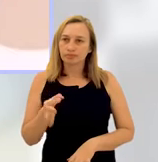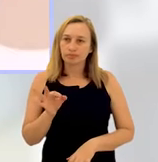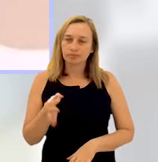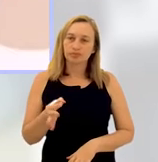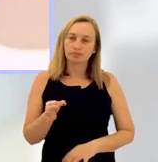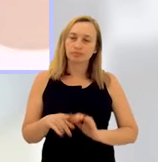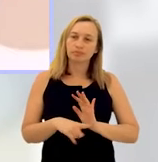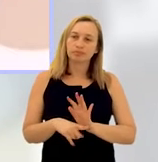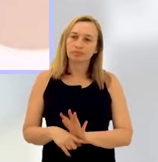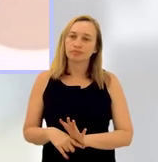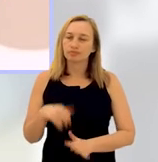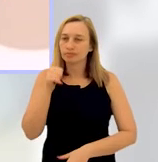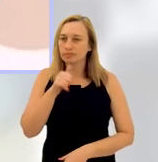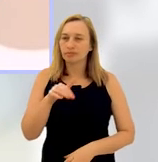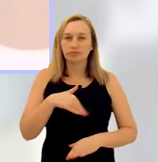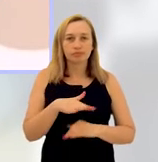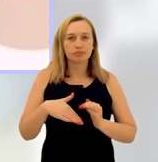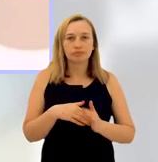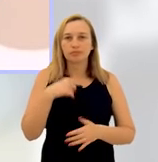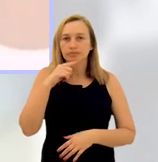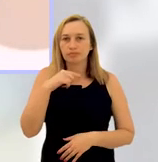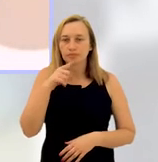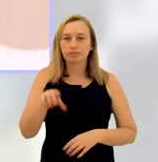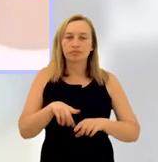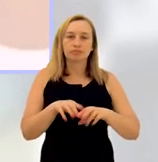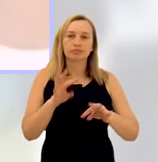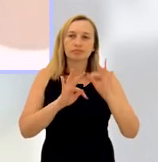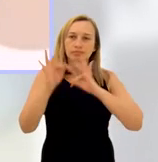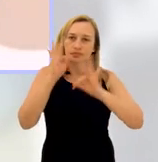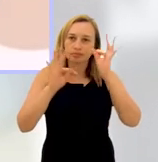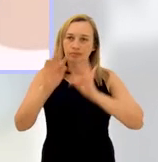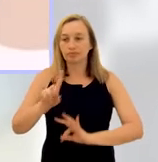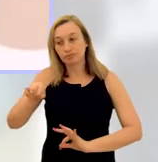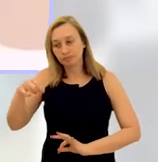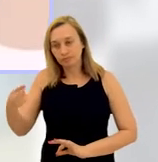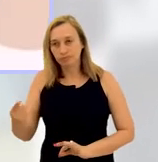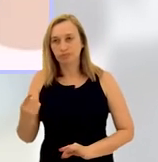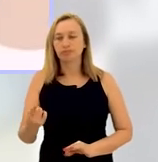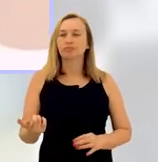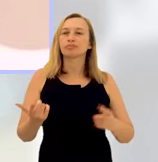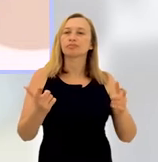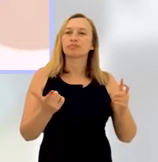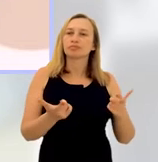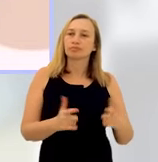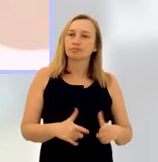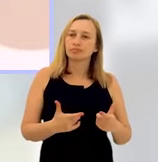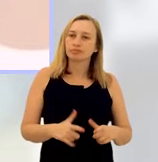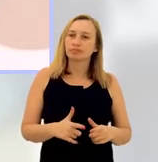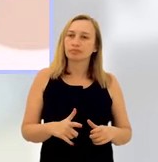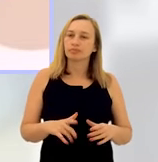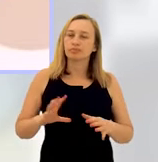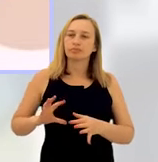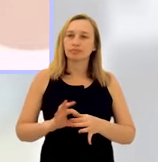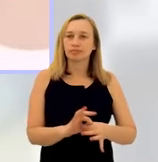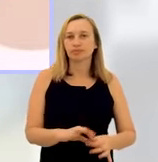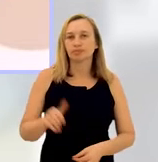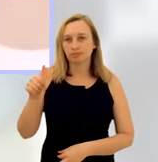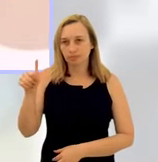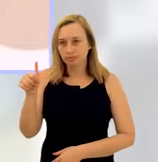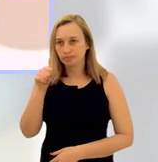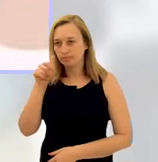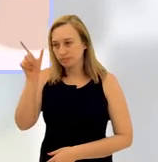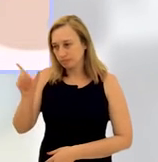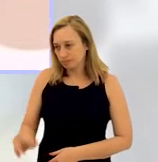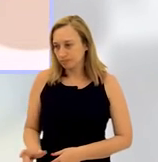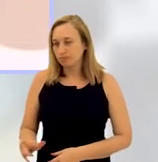ali específico para eventuais dúvidas, né? Sobre o pedido, sobre a tecnologia. E aí, em seguida, a rede tem a conexão